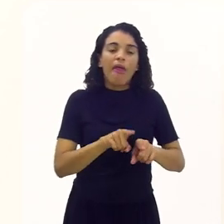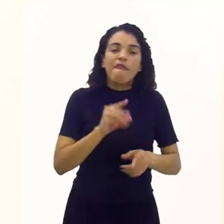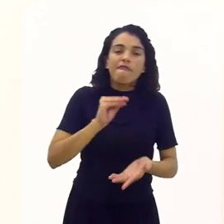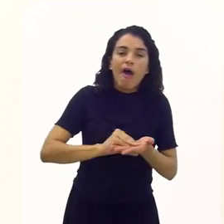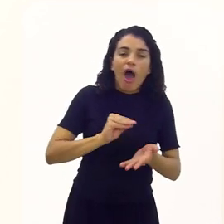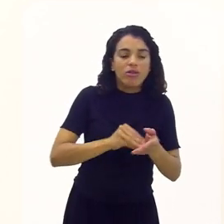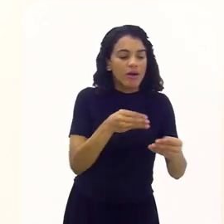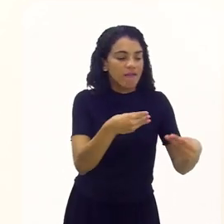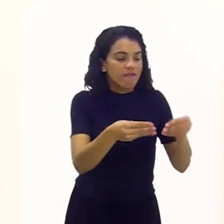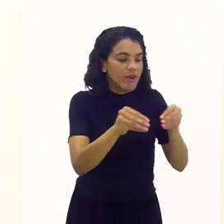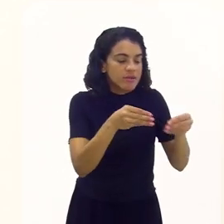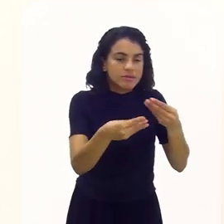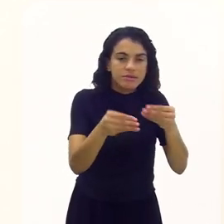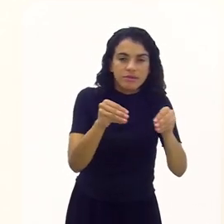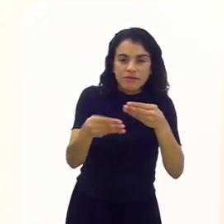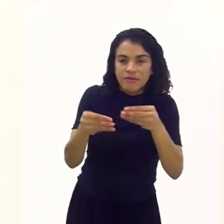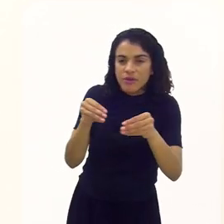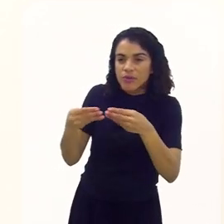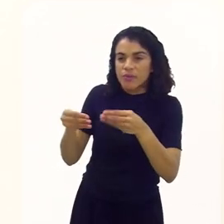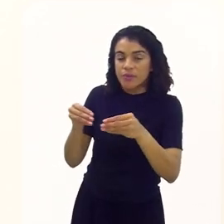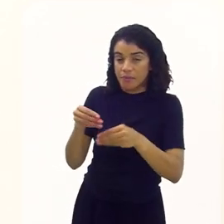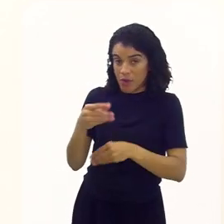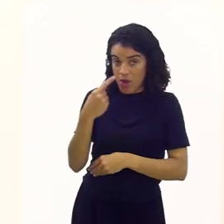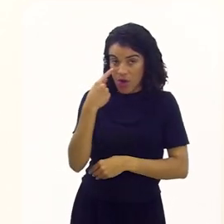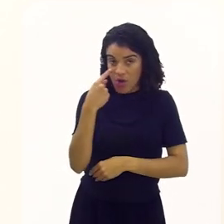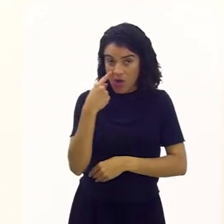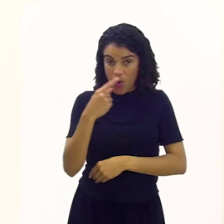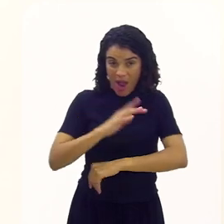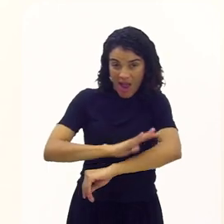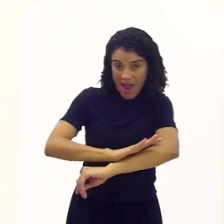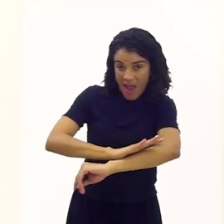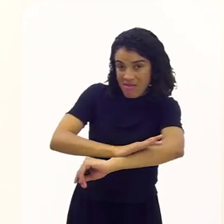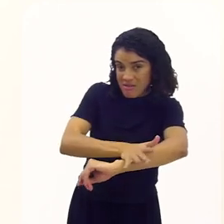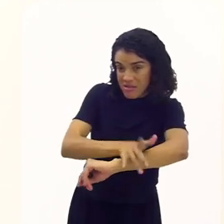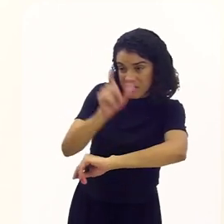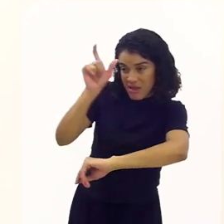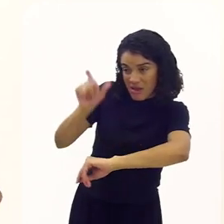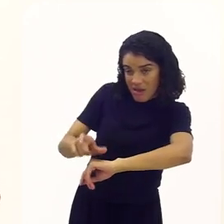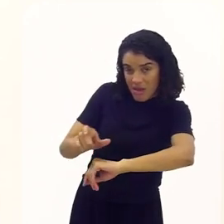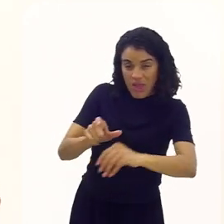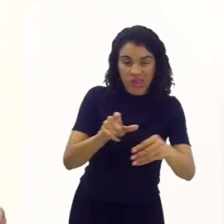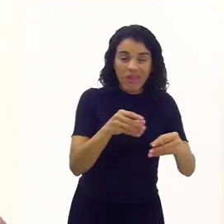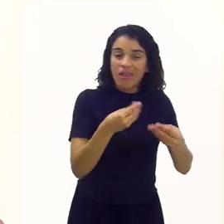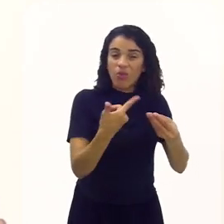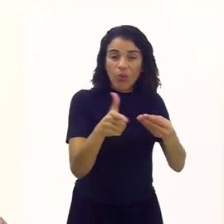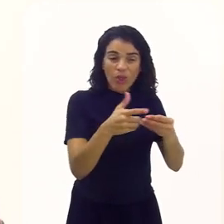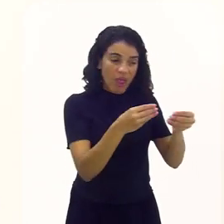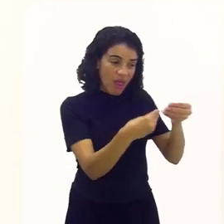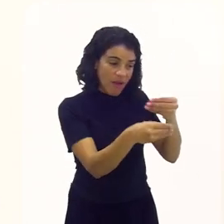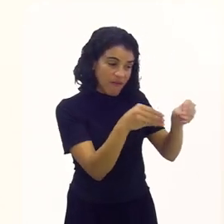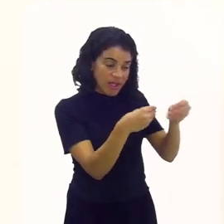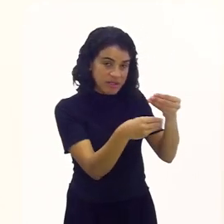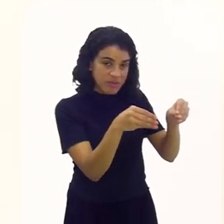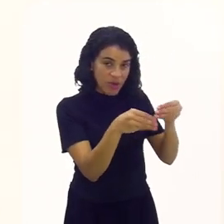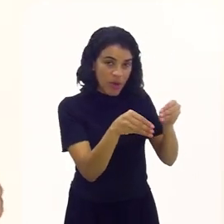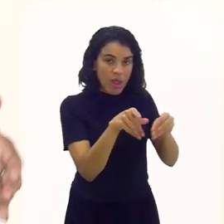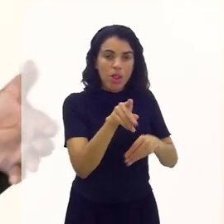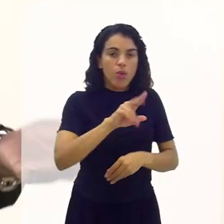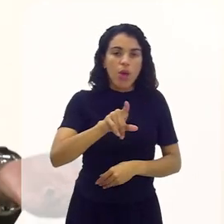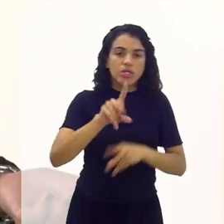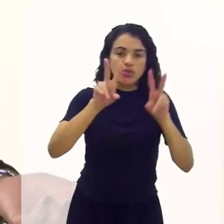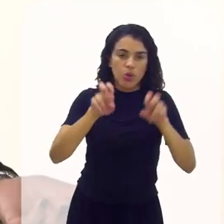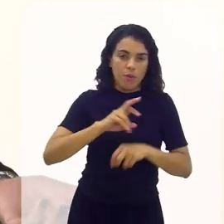ou intolerância. Porque, guardo uma coisa com você, o racista e o intolerante, ele não é